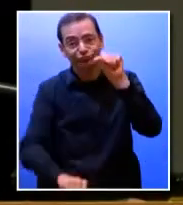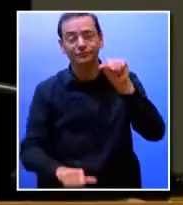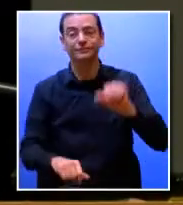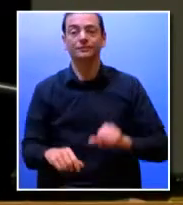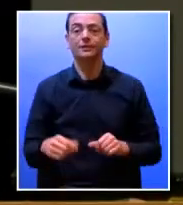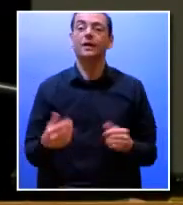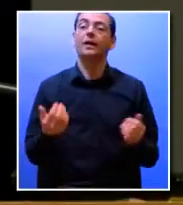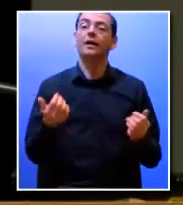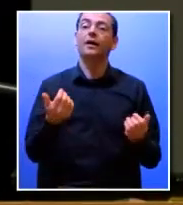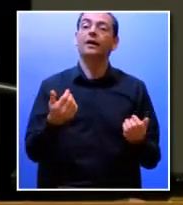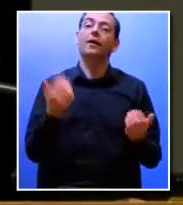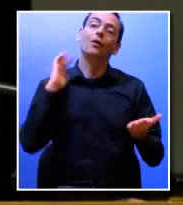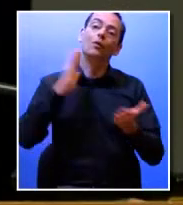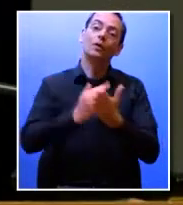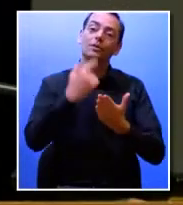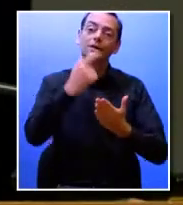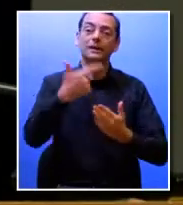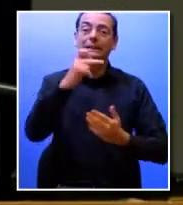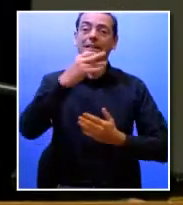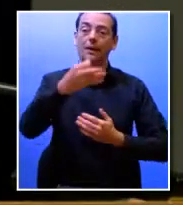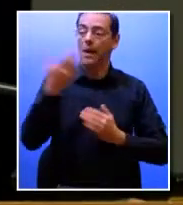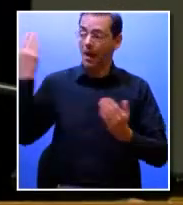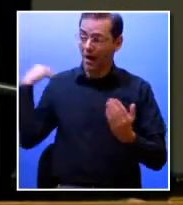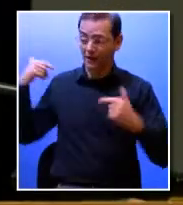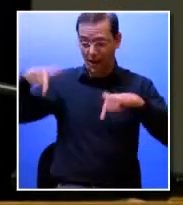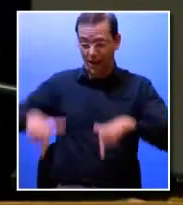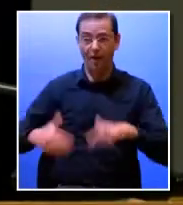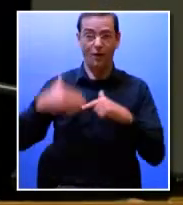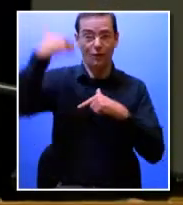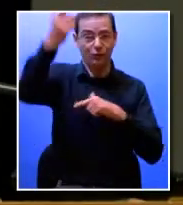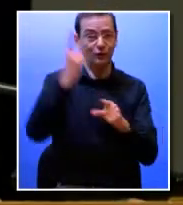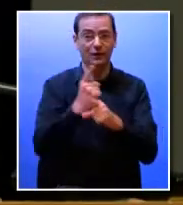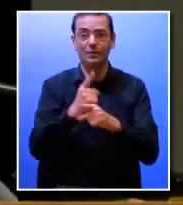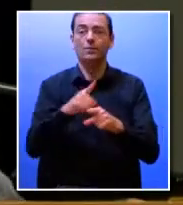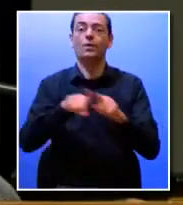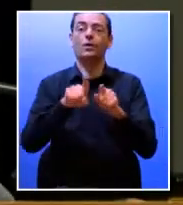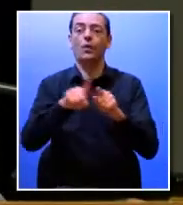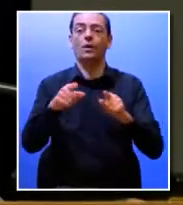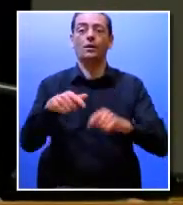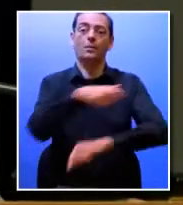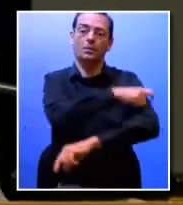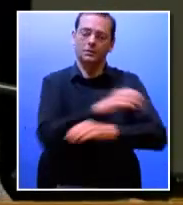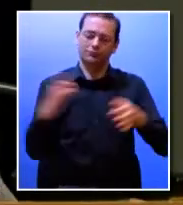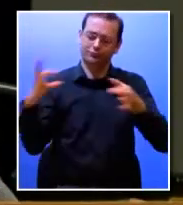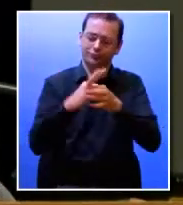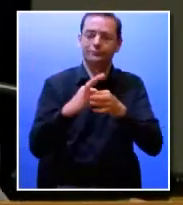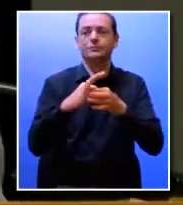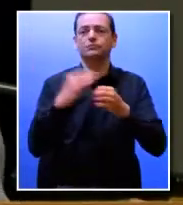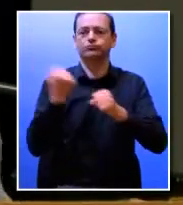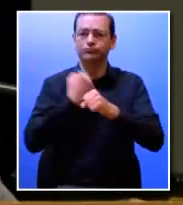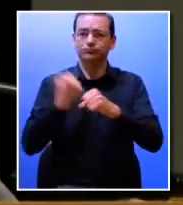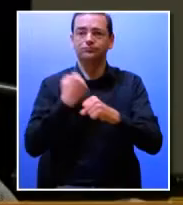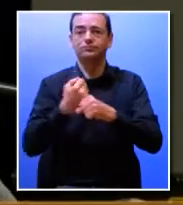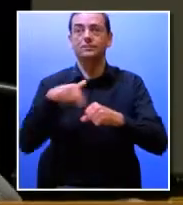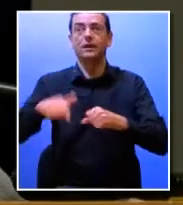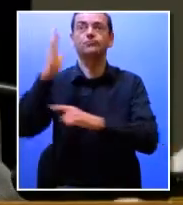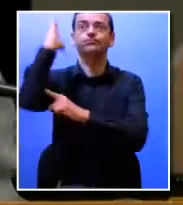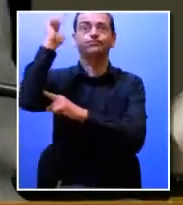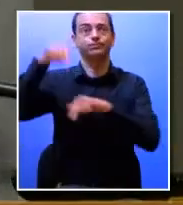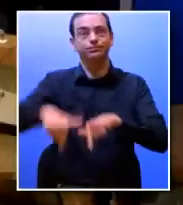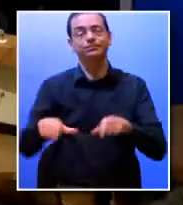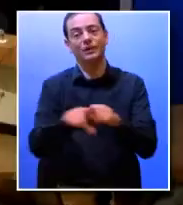foi, a TAP é, e a TAP pretende continuar a ser um parceiro ativo na dinâmica deste tipo de eventos. Muito obrigada a todos.